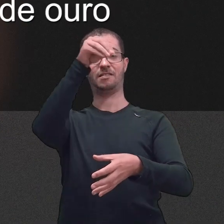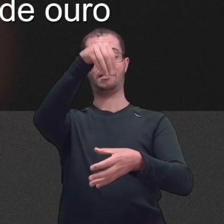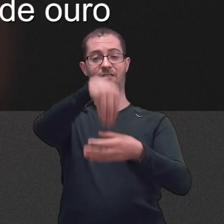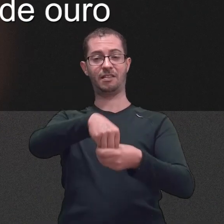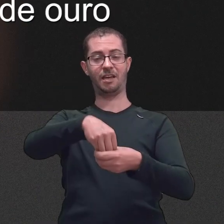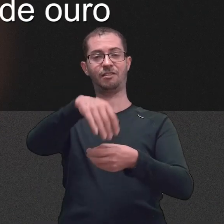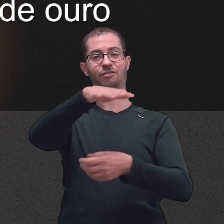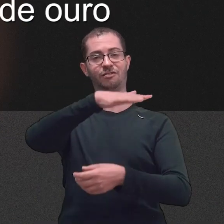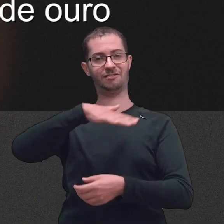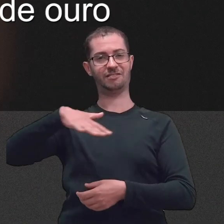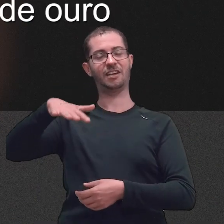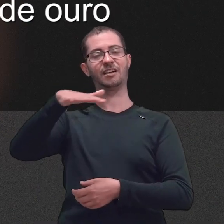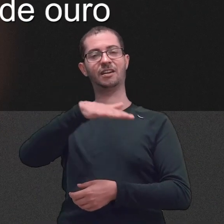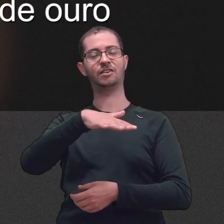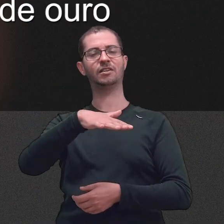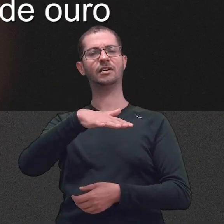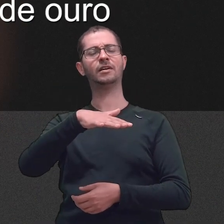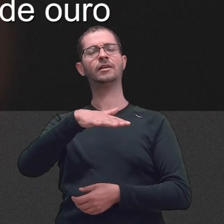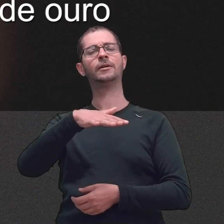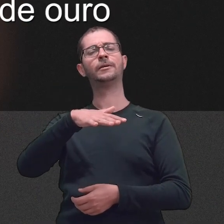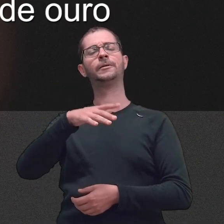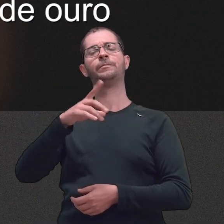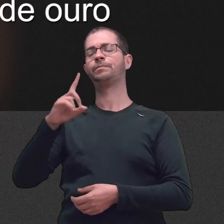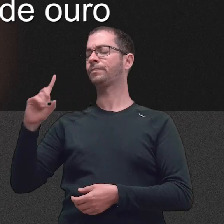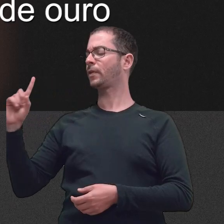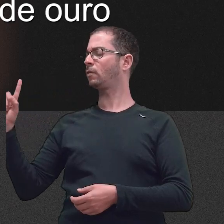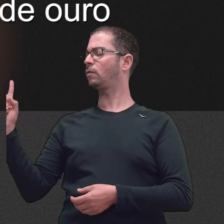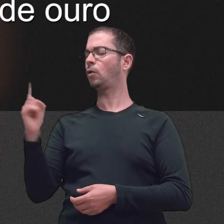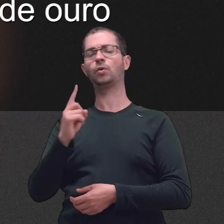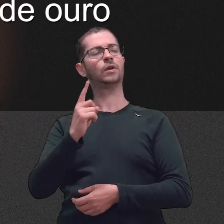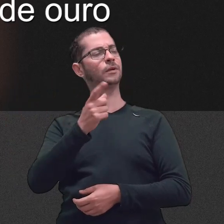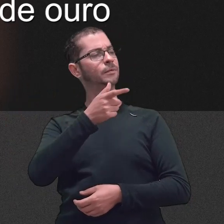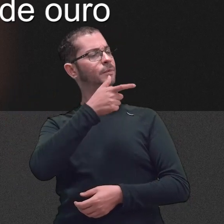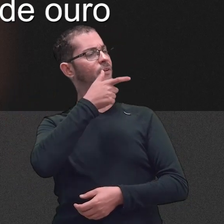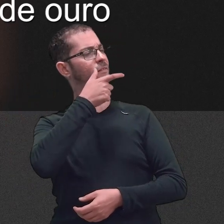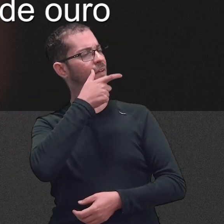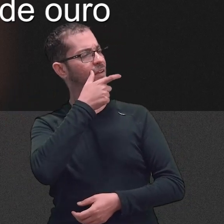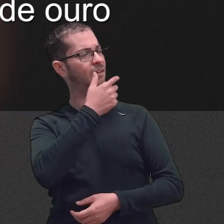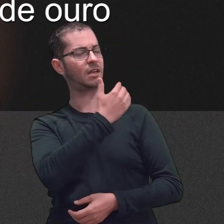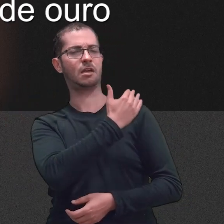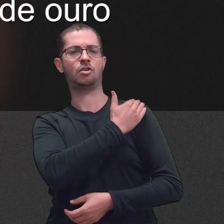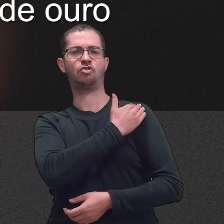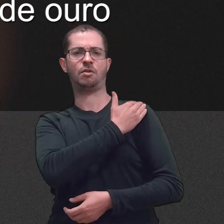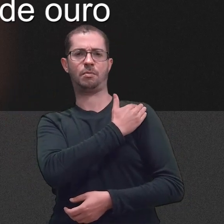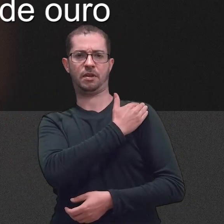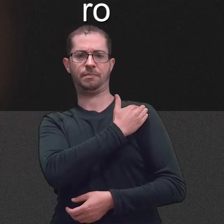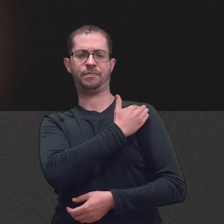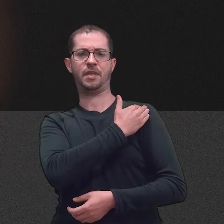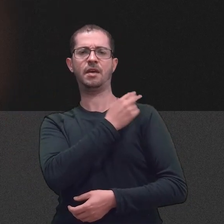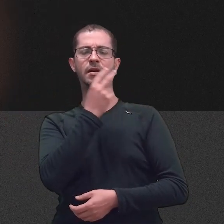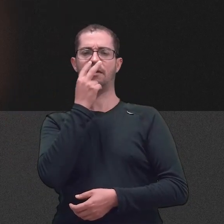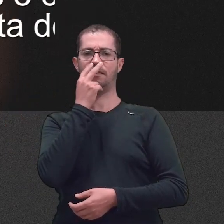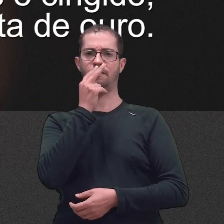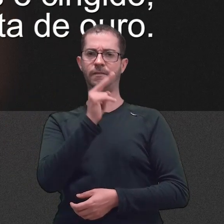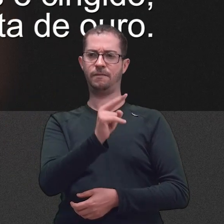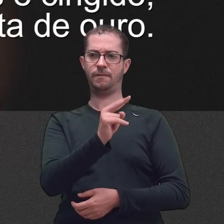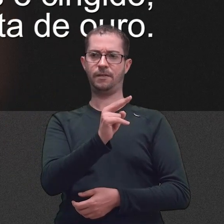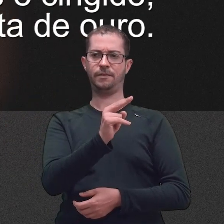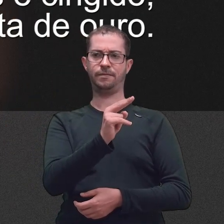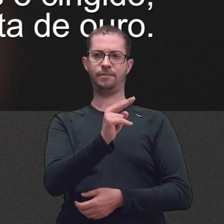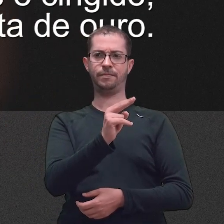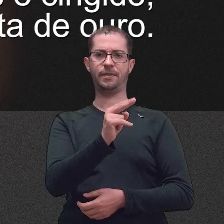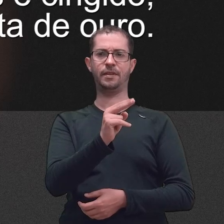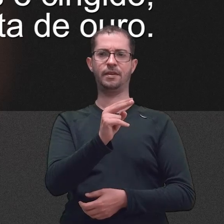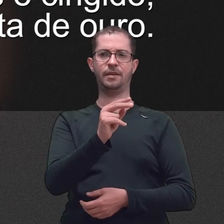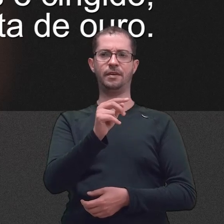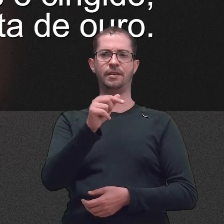Voltei-me para ver quem falava comigo e, voltado, vi sete candeeiros de ouro. E no meio dos